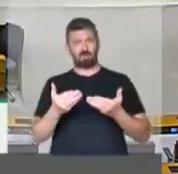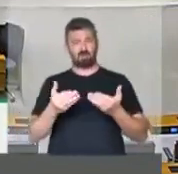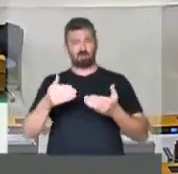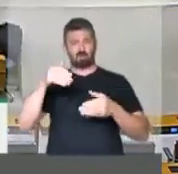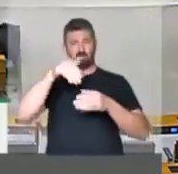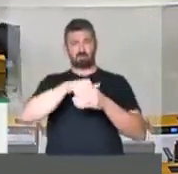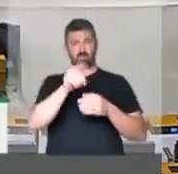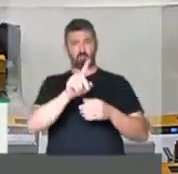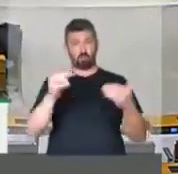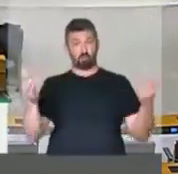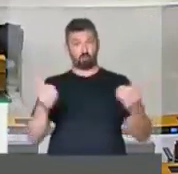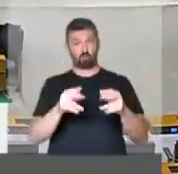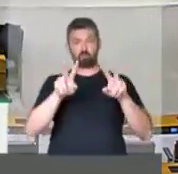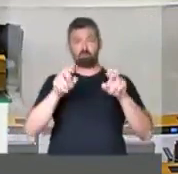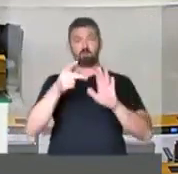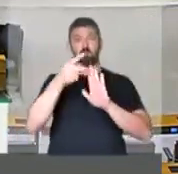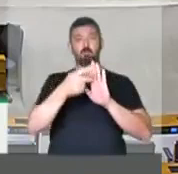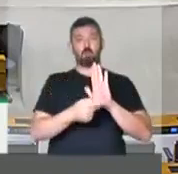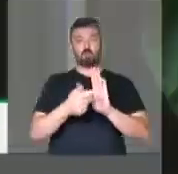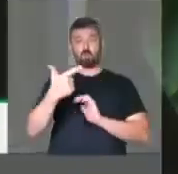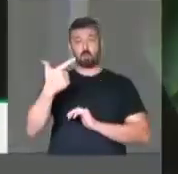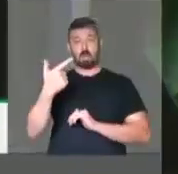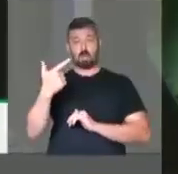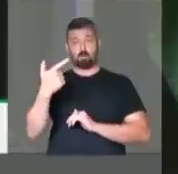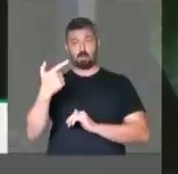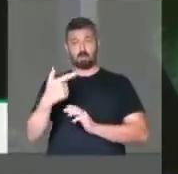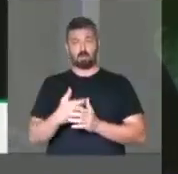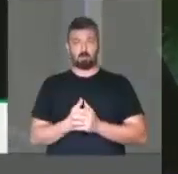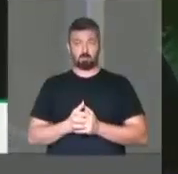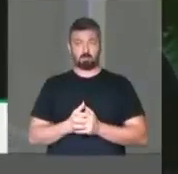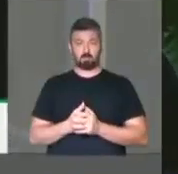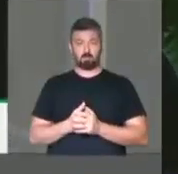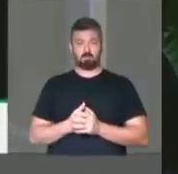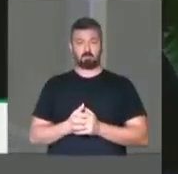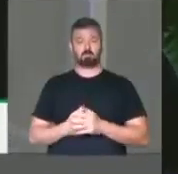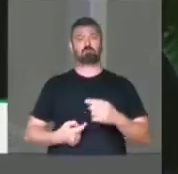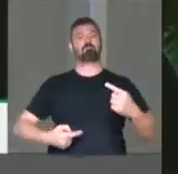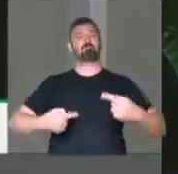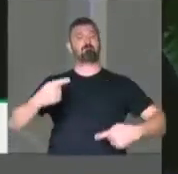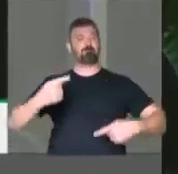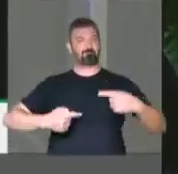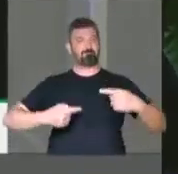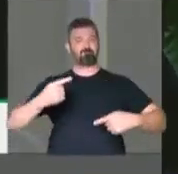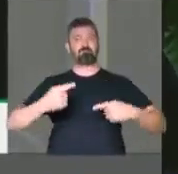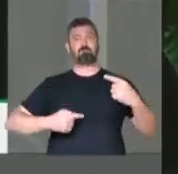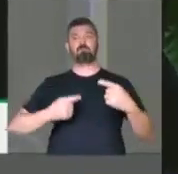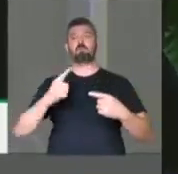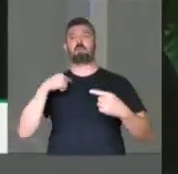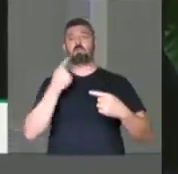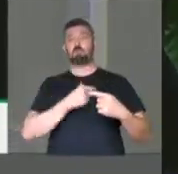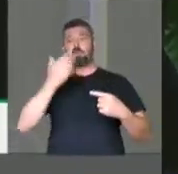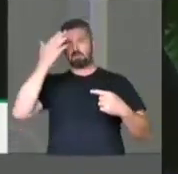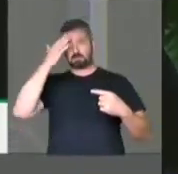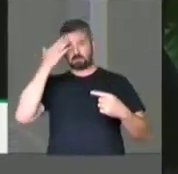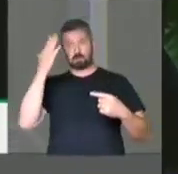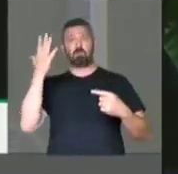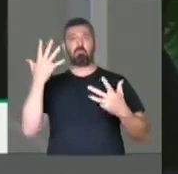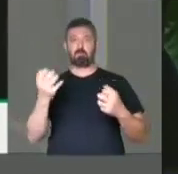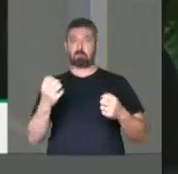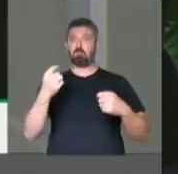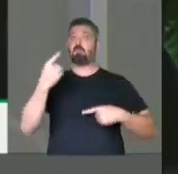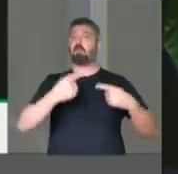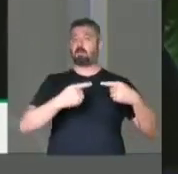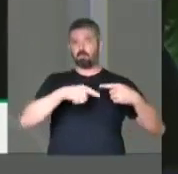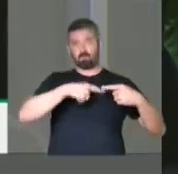retirada de pauta do chamado projeto das armas, que é um debate que nós sabemos que nós vamos fazer durante muito